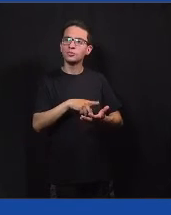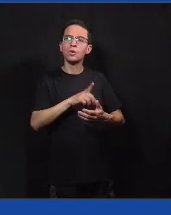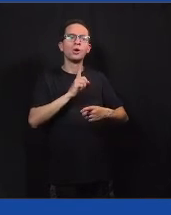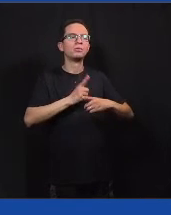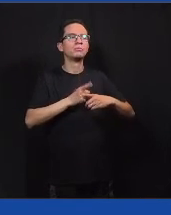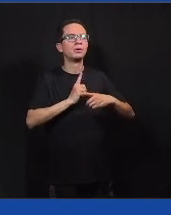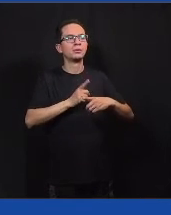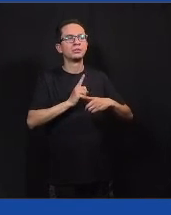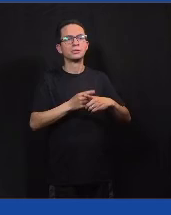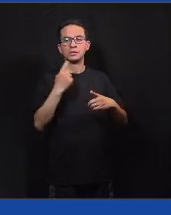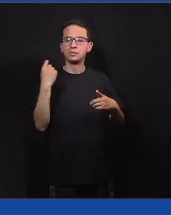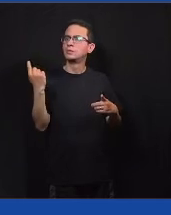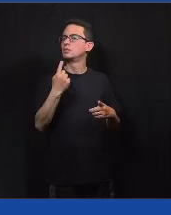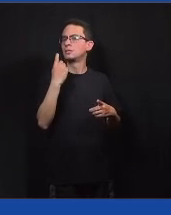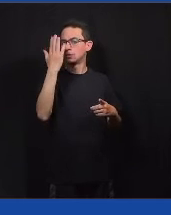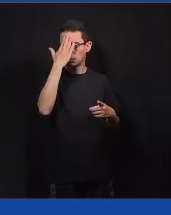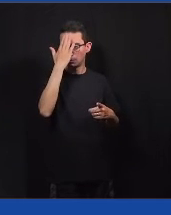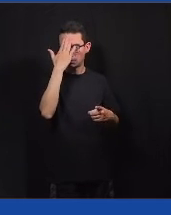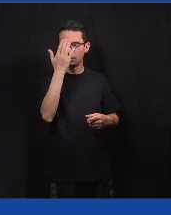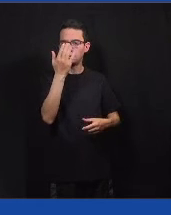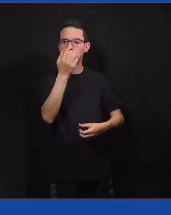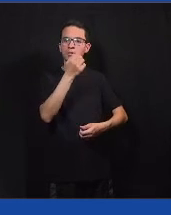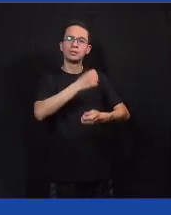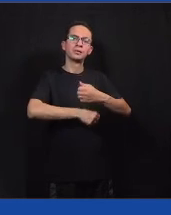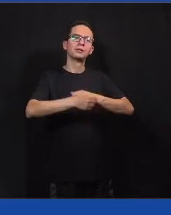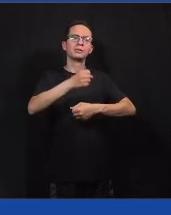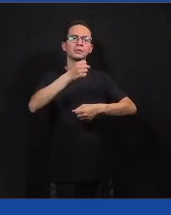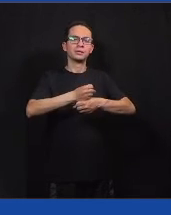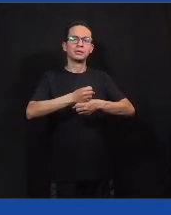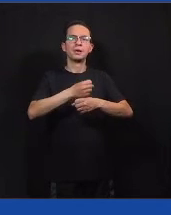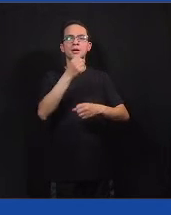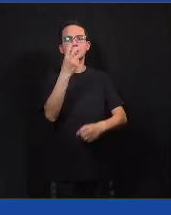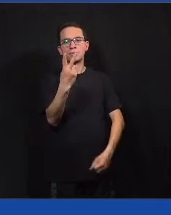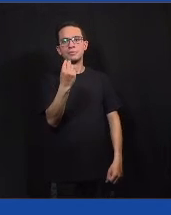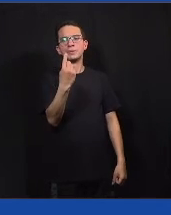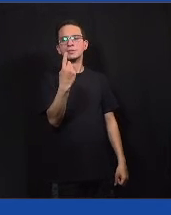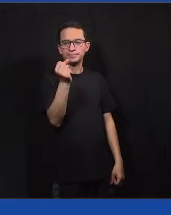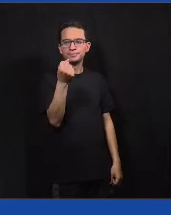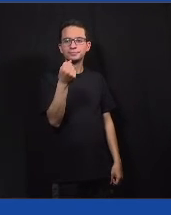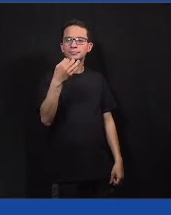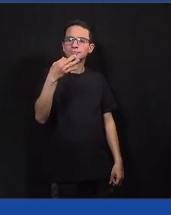trabalhando com isso desde 2018. Então, lá a gente lançou em outubro de 2018